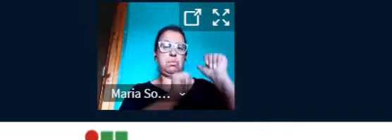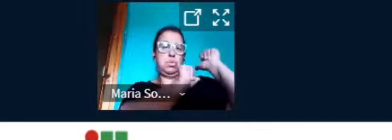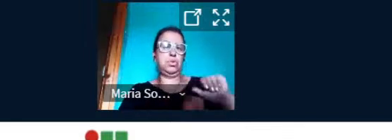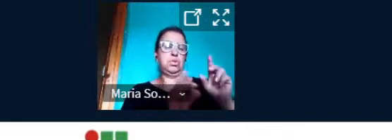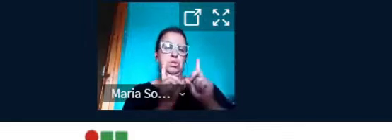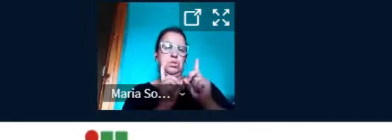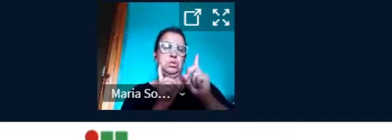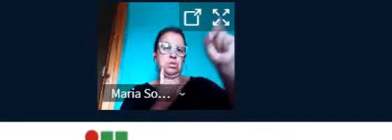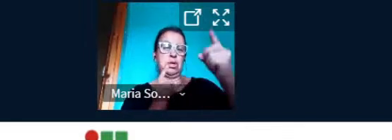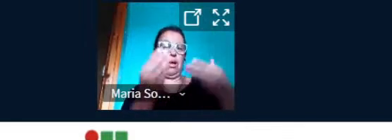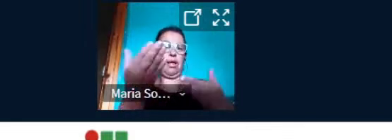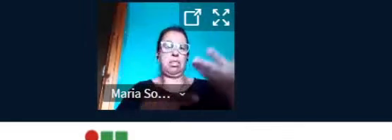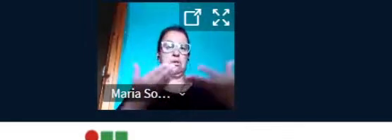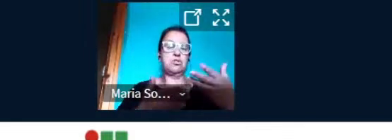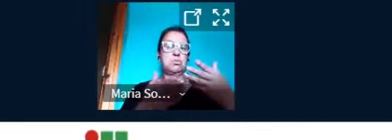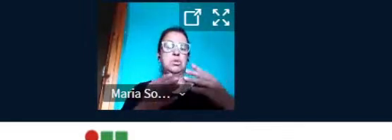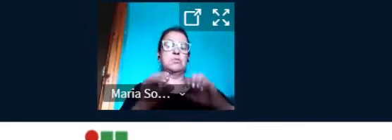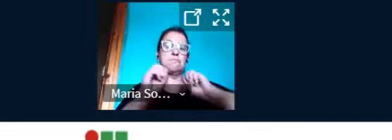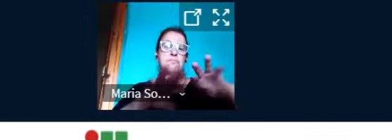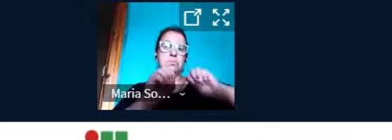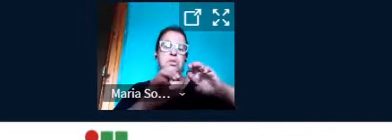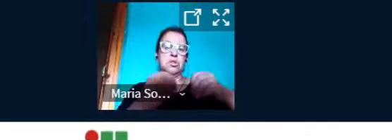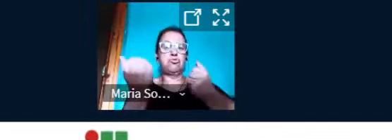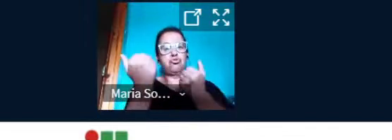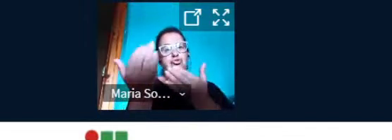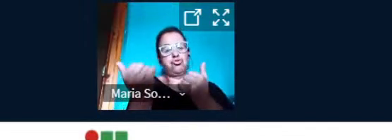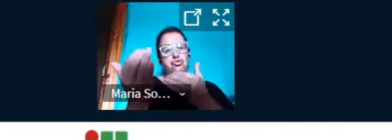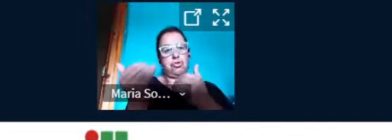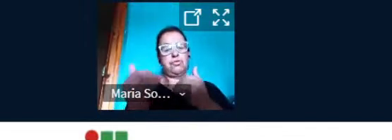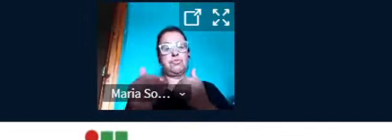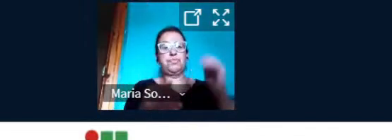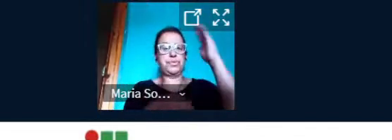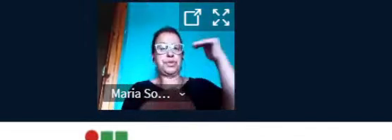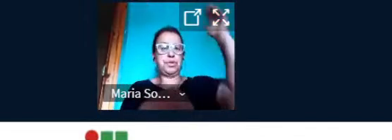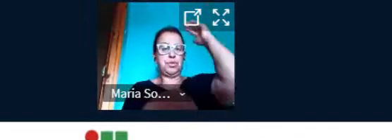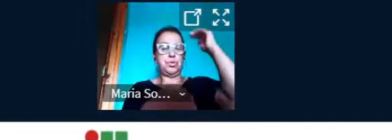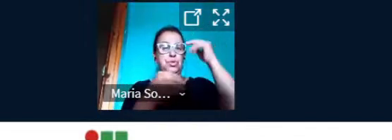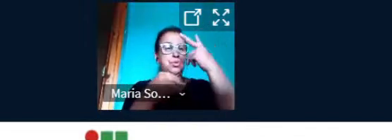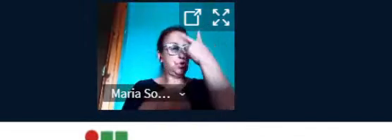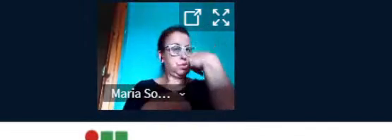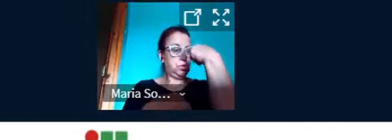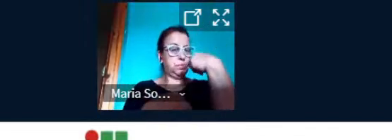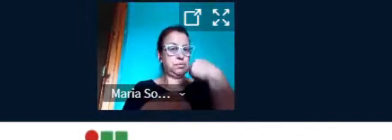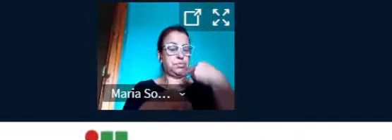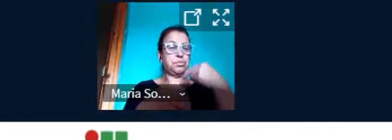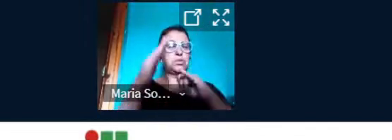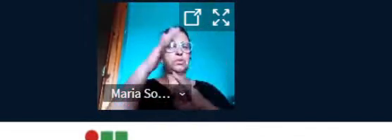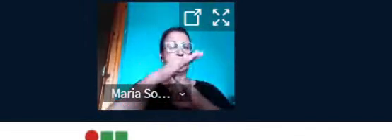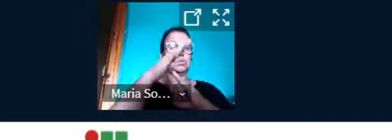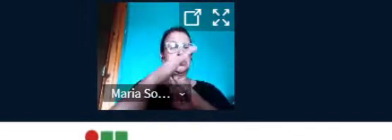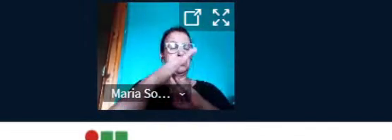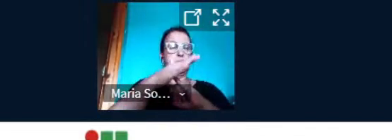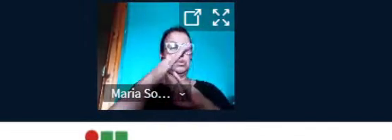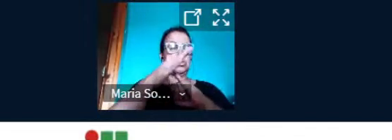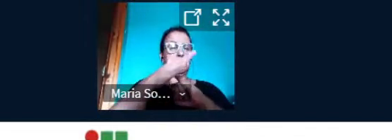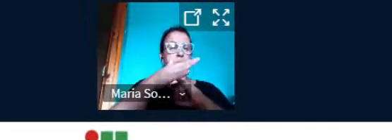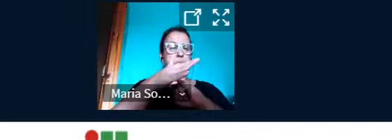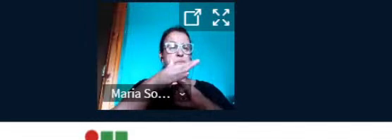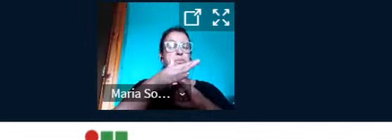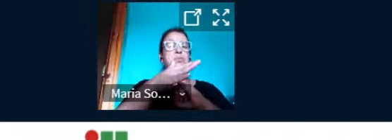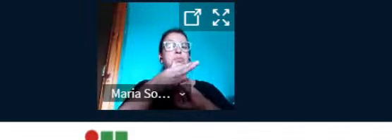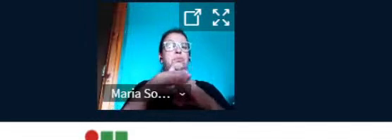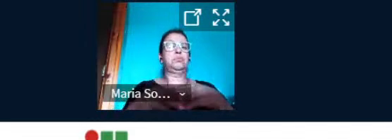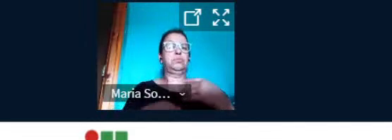Jovens e Adultos Cegos, que faz parte do Instituto Federal de Educação, Ciência e Tecnologia do Rio Grande do Sul, IFRS